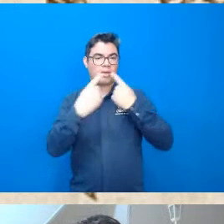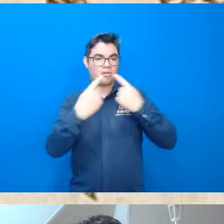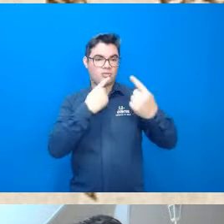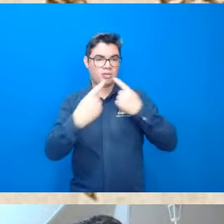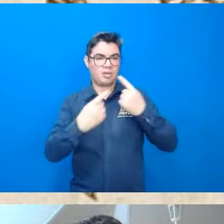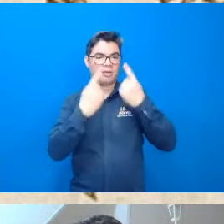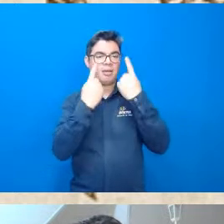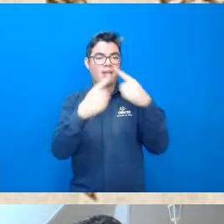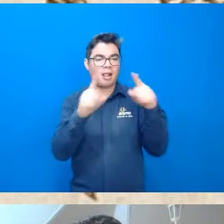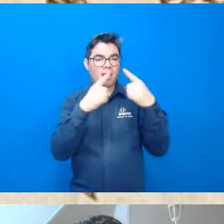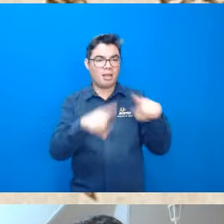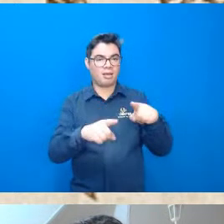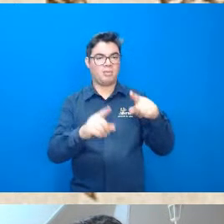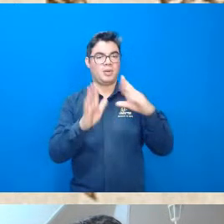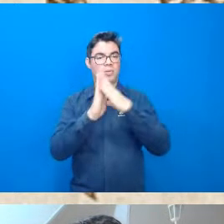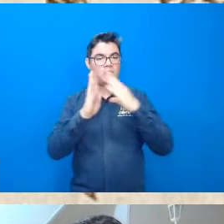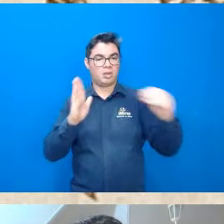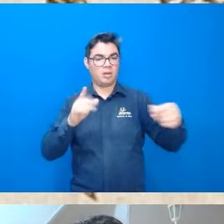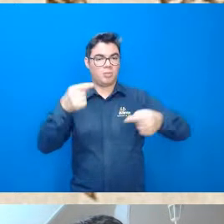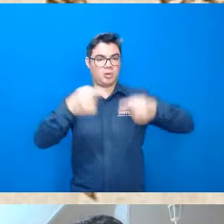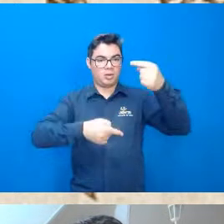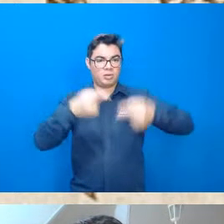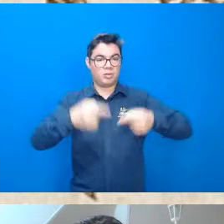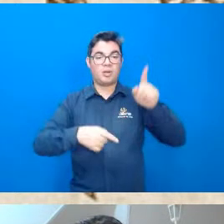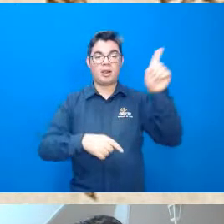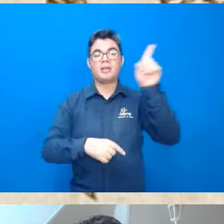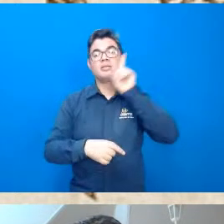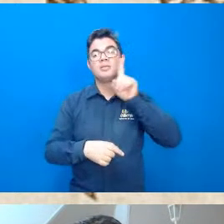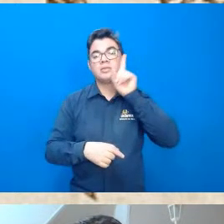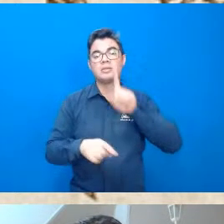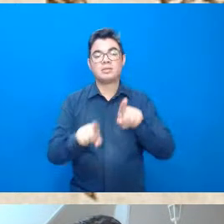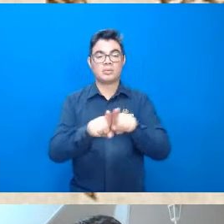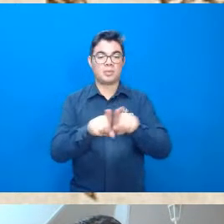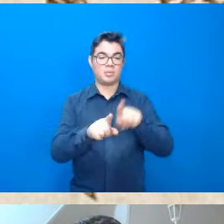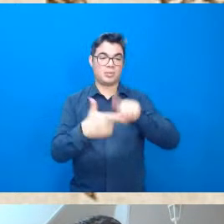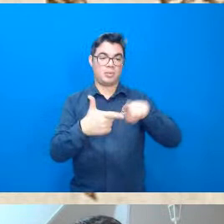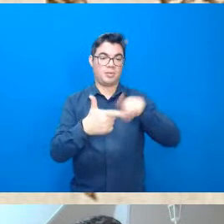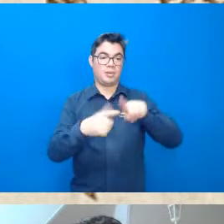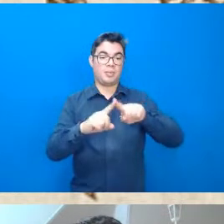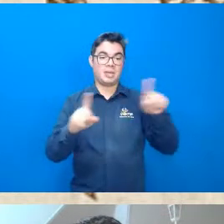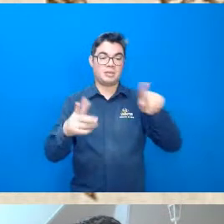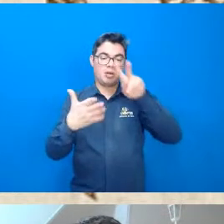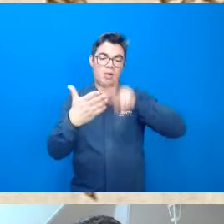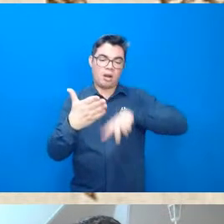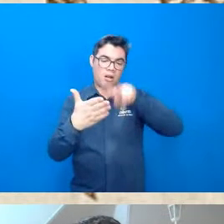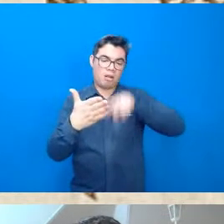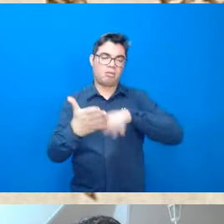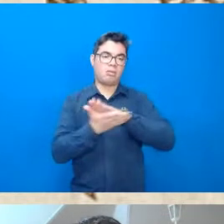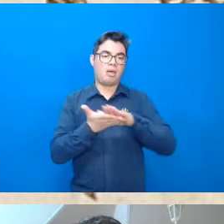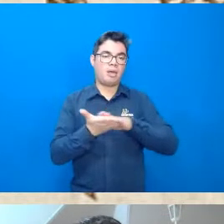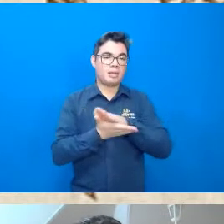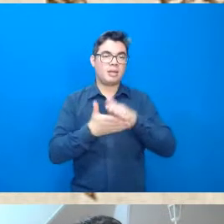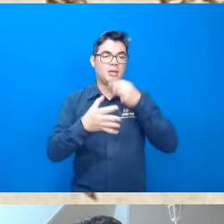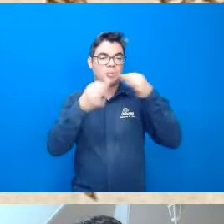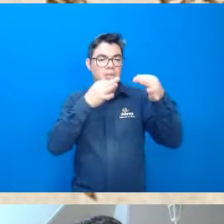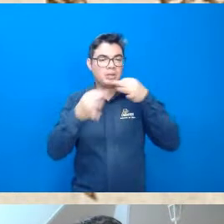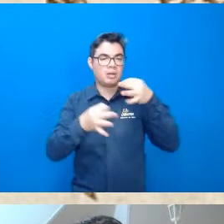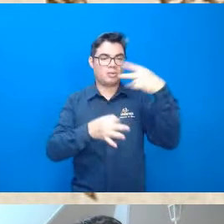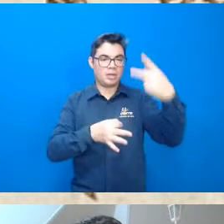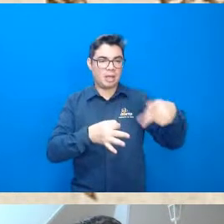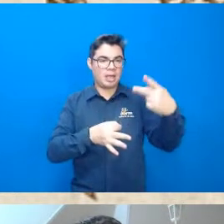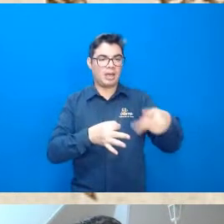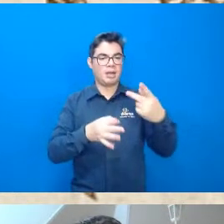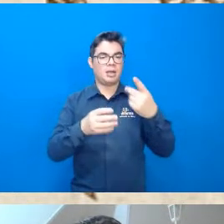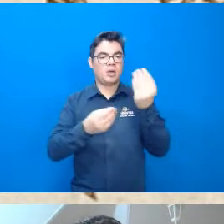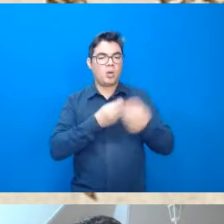eu acho que isso acaba sendo também um pouco problemático mas eu nunca li nada sobre ele comentar em termos de